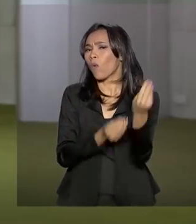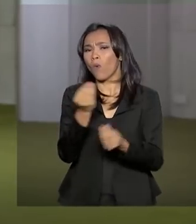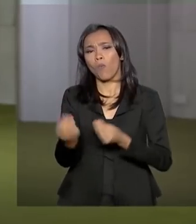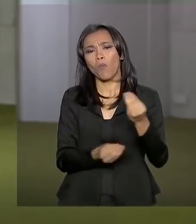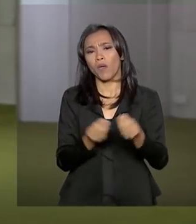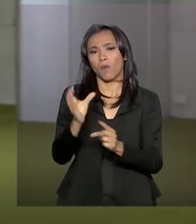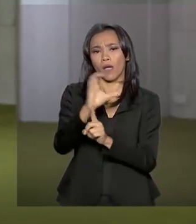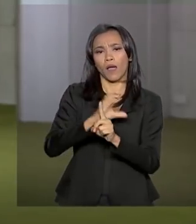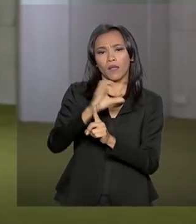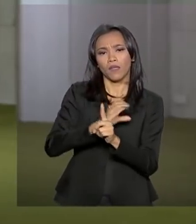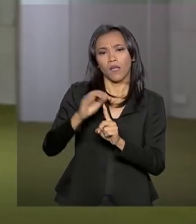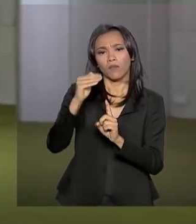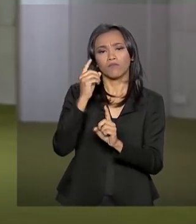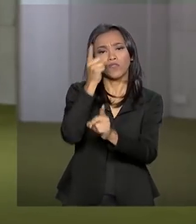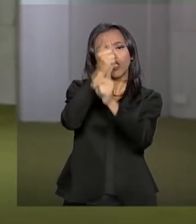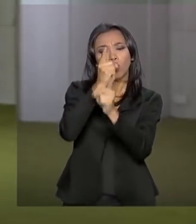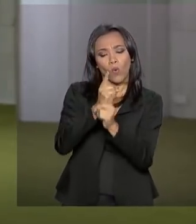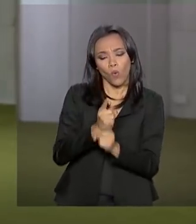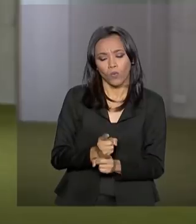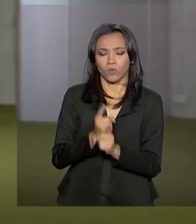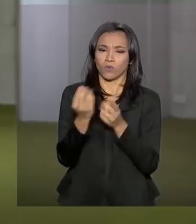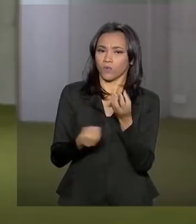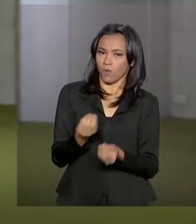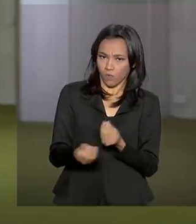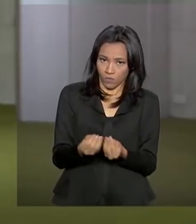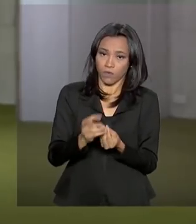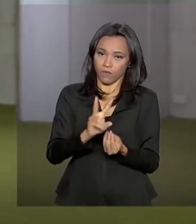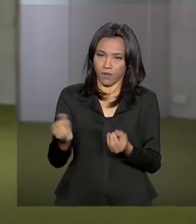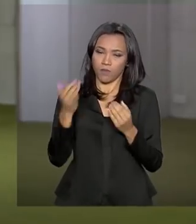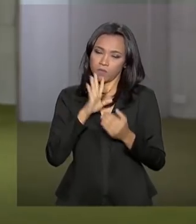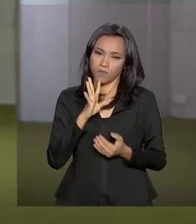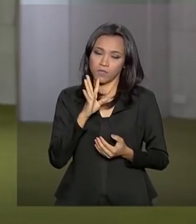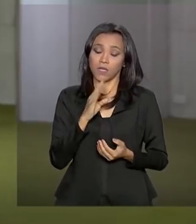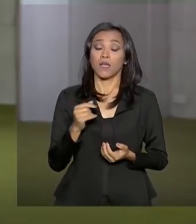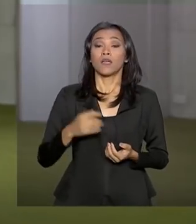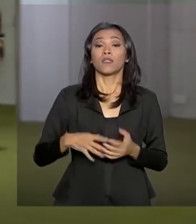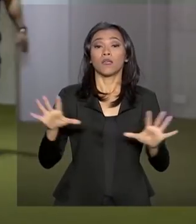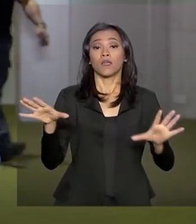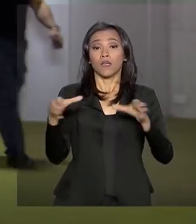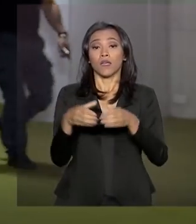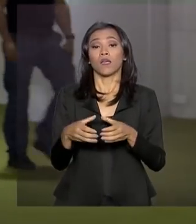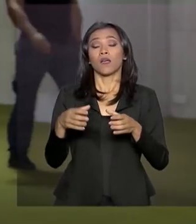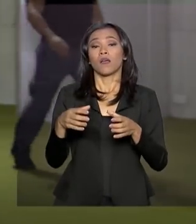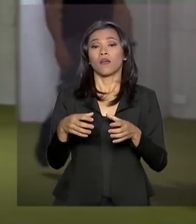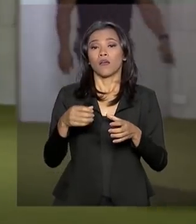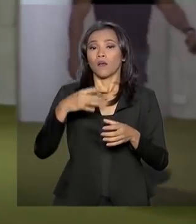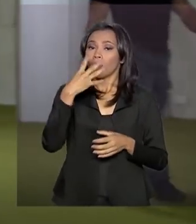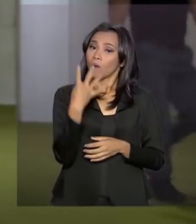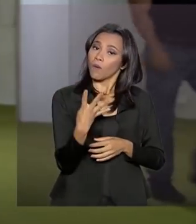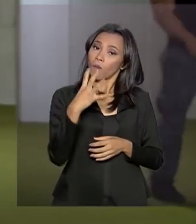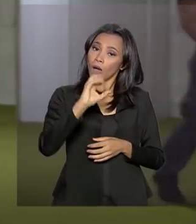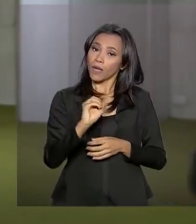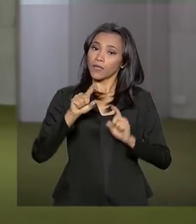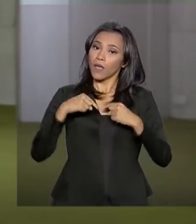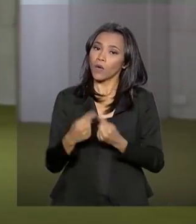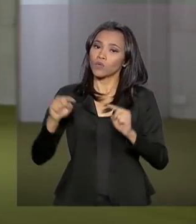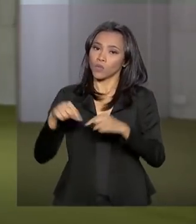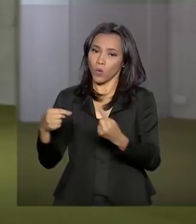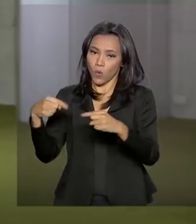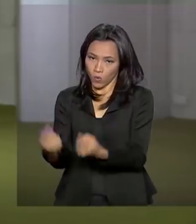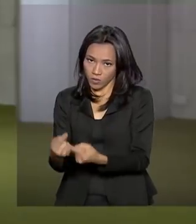apresentado então na semana que vem. Os deputados vão ter então 40 sessões para discutir e votar esse parecer,